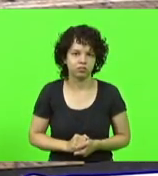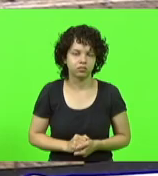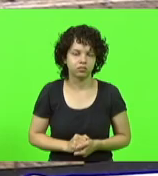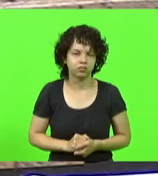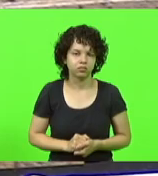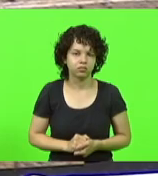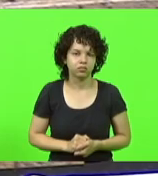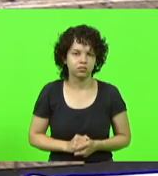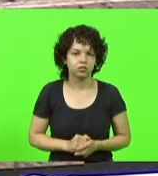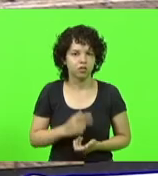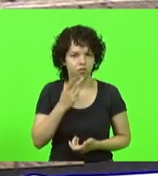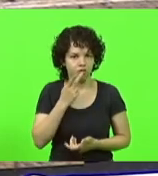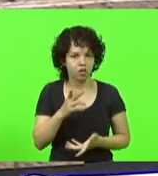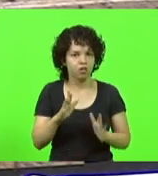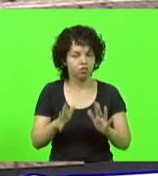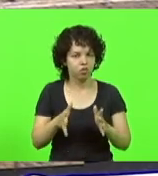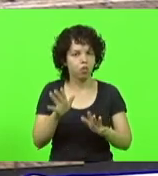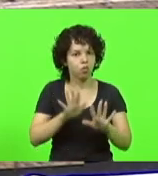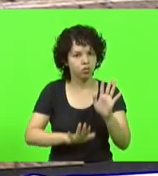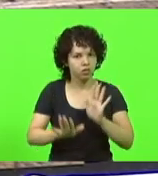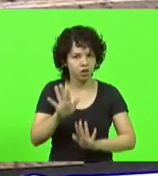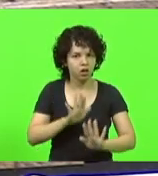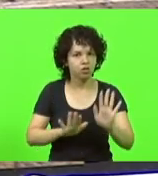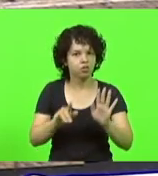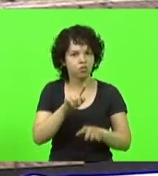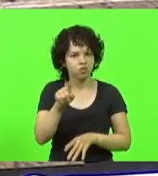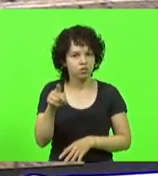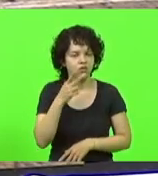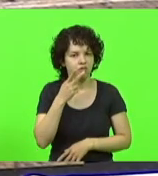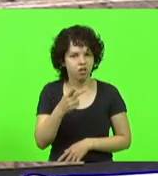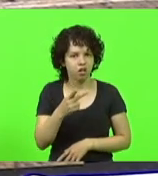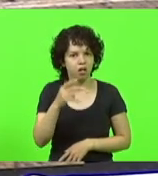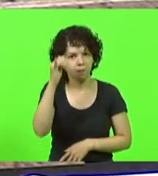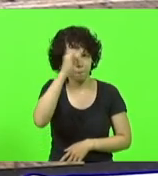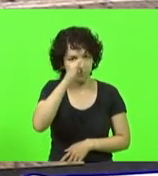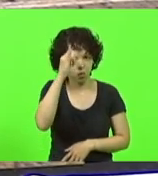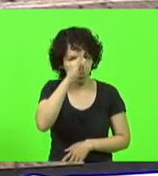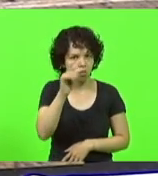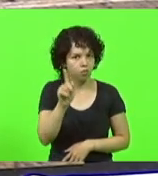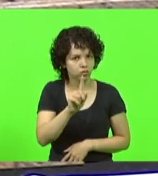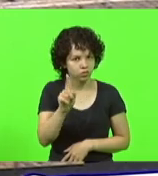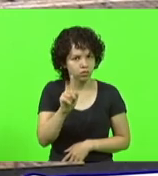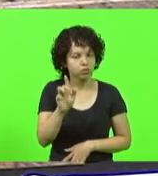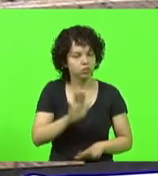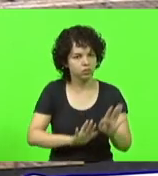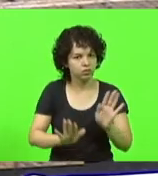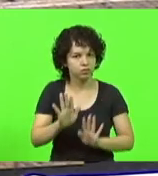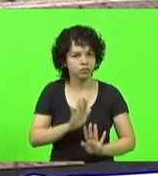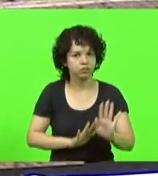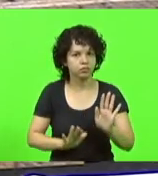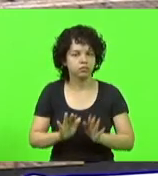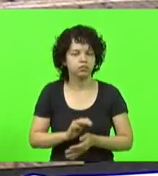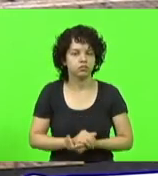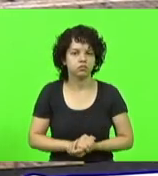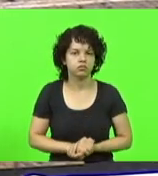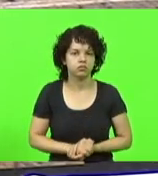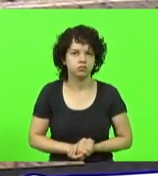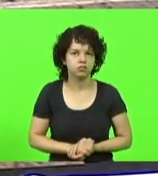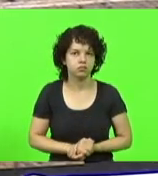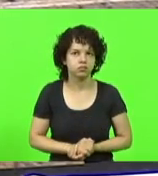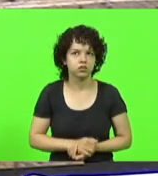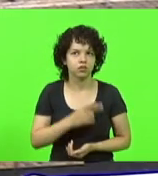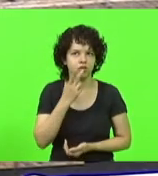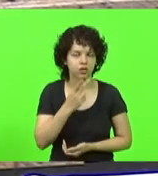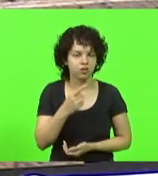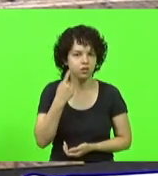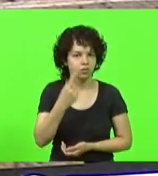Como eu disse, cuidado, boca, com o que vai falar, que você não está falando com um bobo. Cuidado. Outra questão, e até citei o deputado